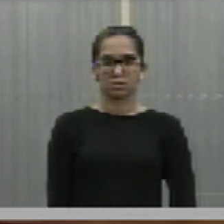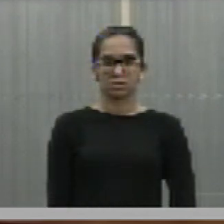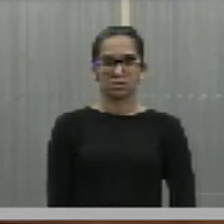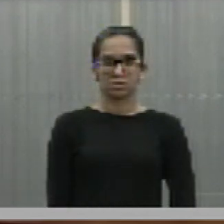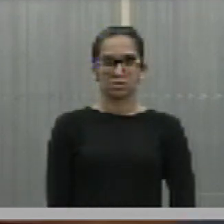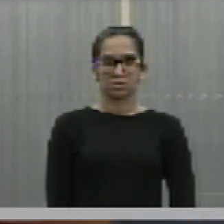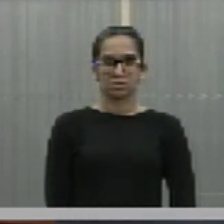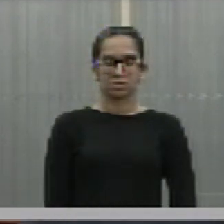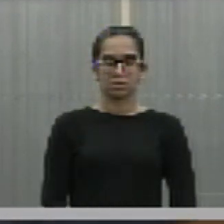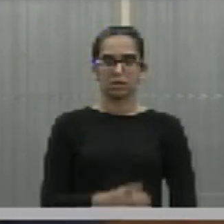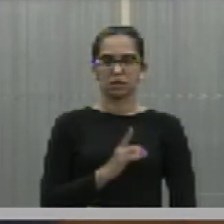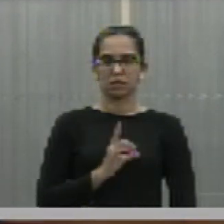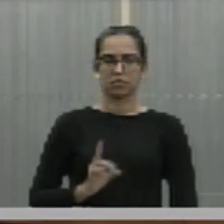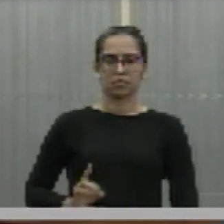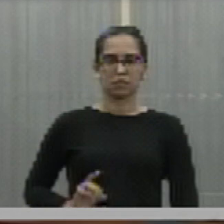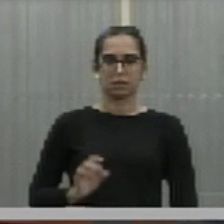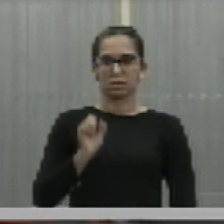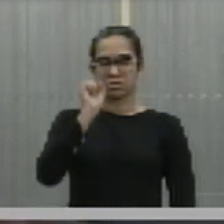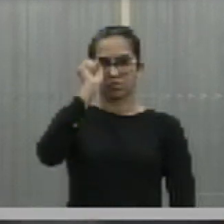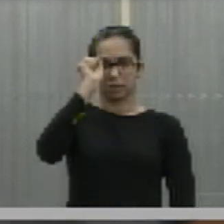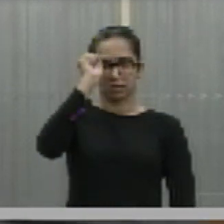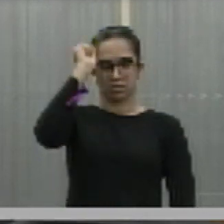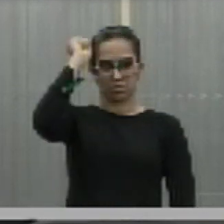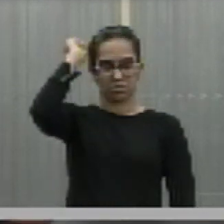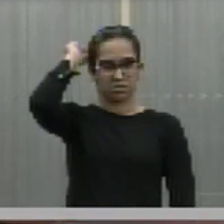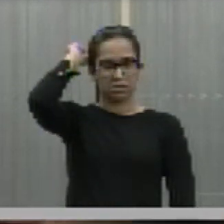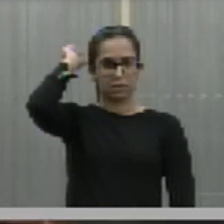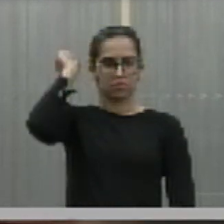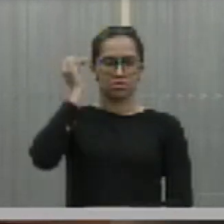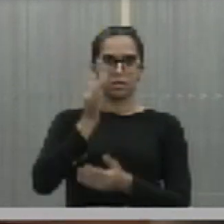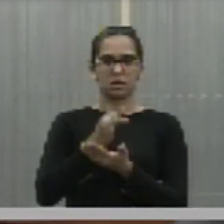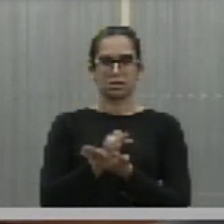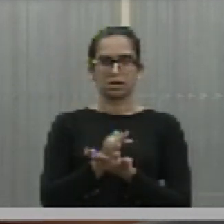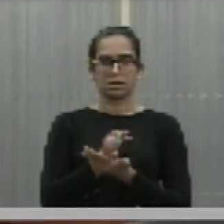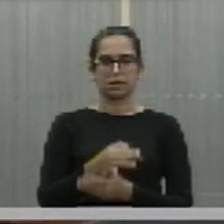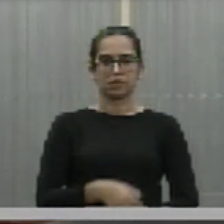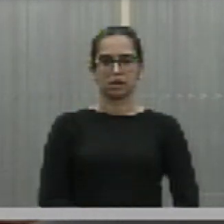Deputado Severo Eulalho. Ausente.